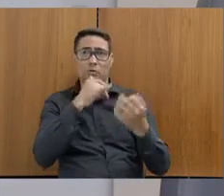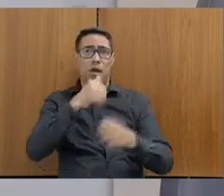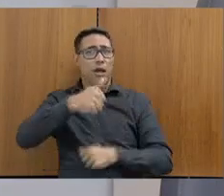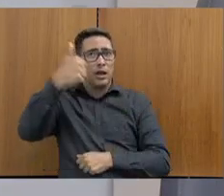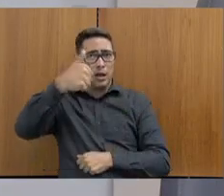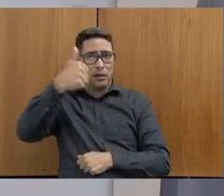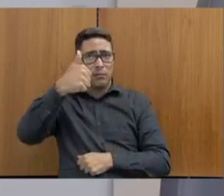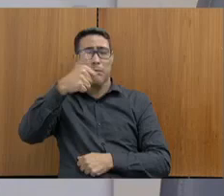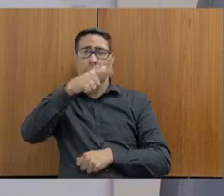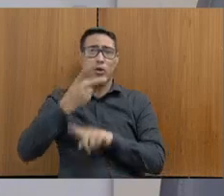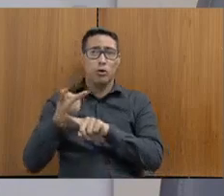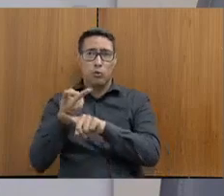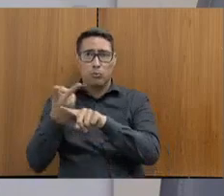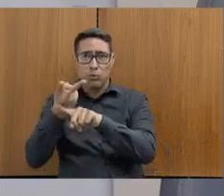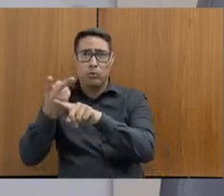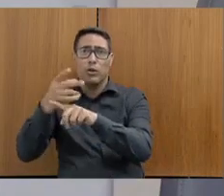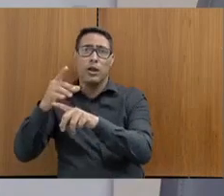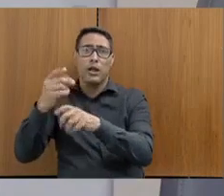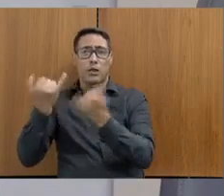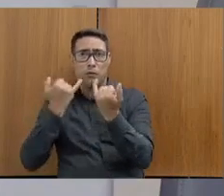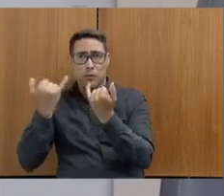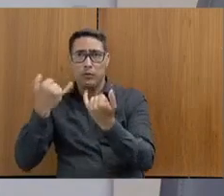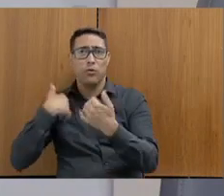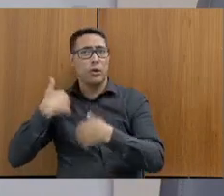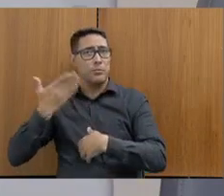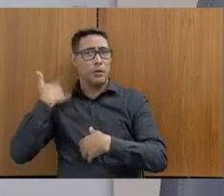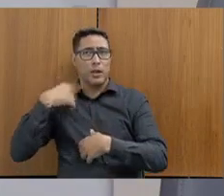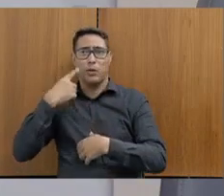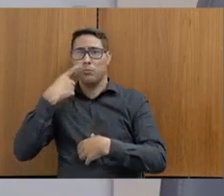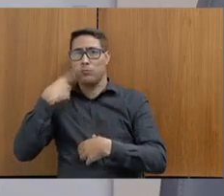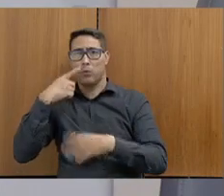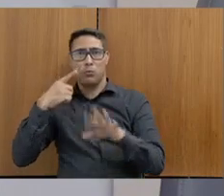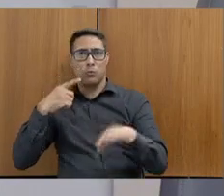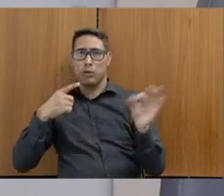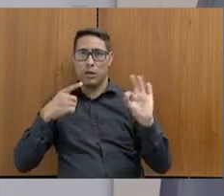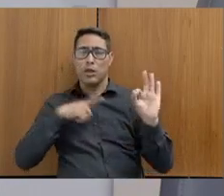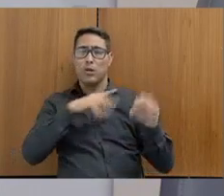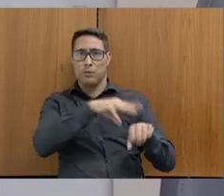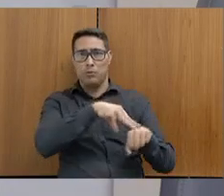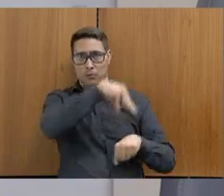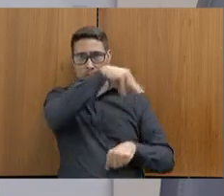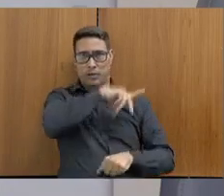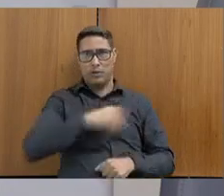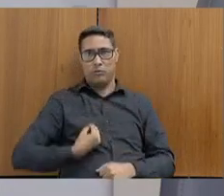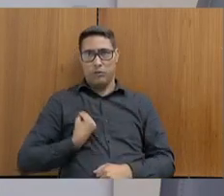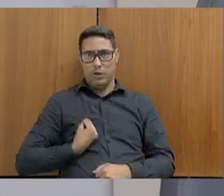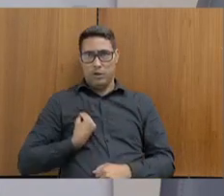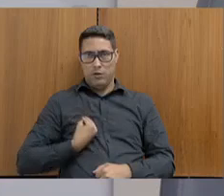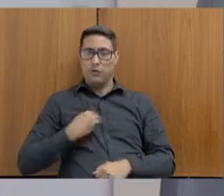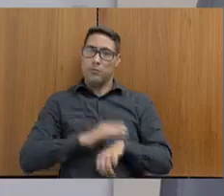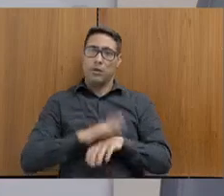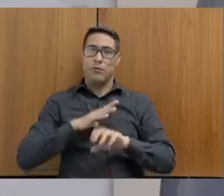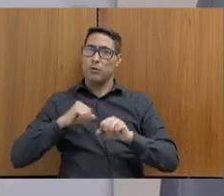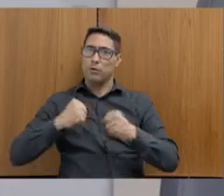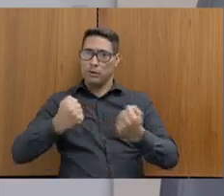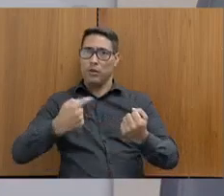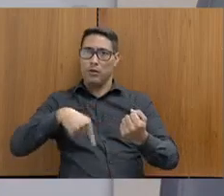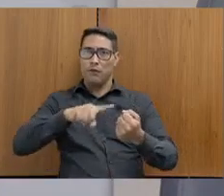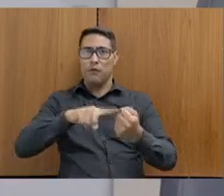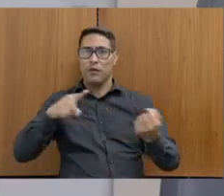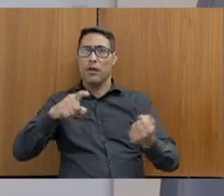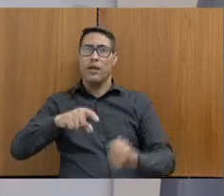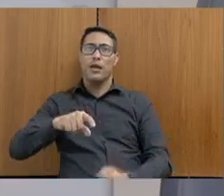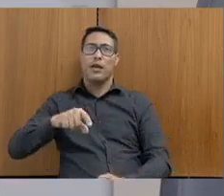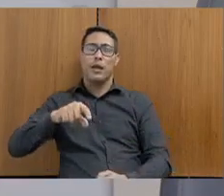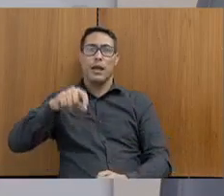comecei a procurar dados não foi nem como deputado, foi quando eu estava no mestrado, do qual o meu objeto de defesa era a PAC,